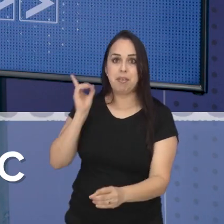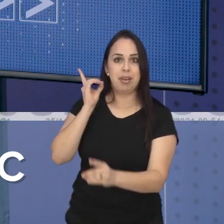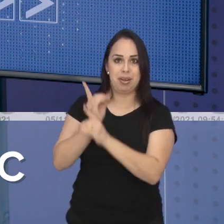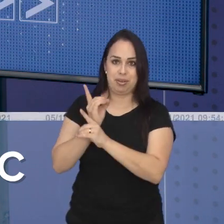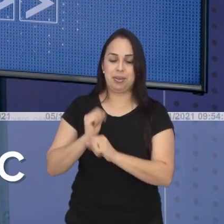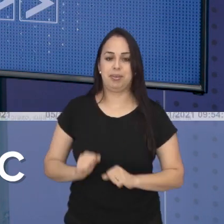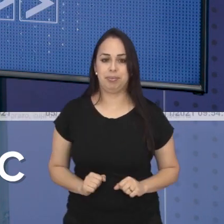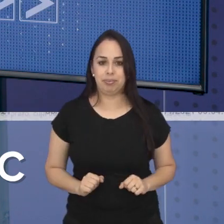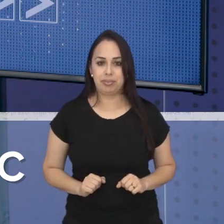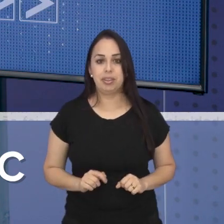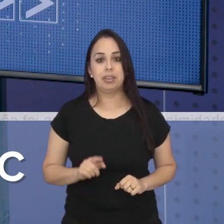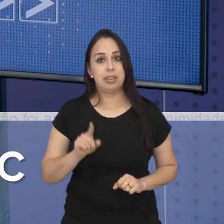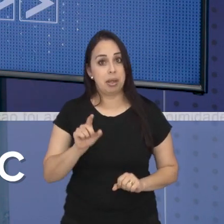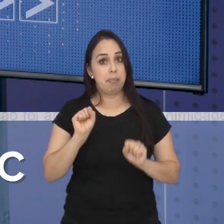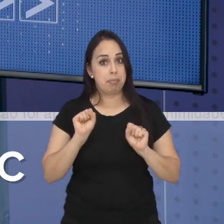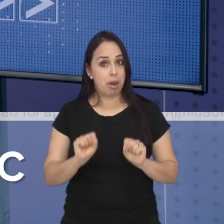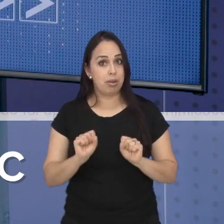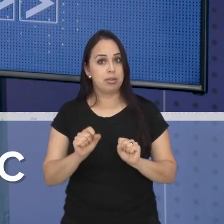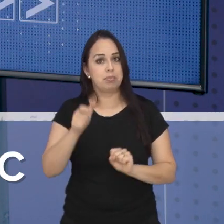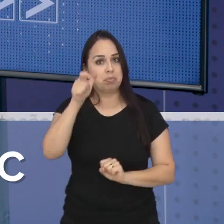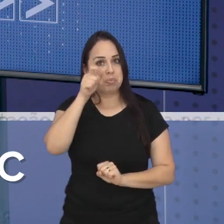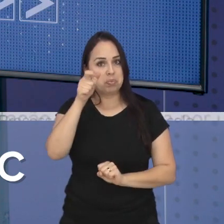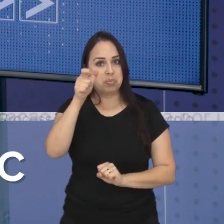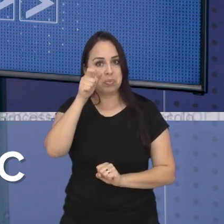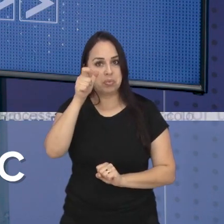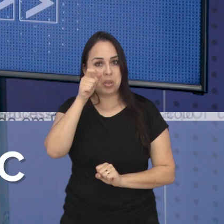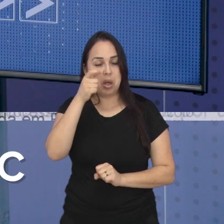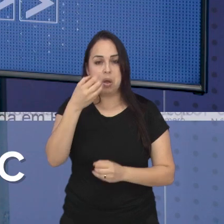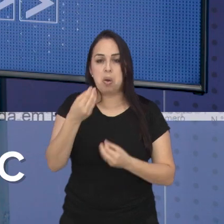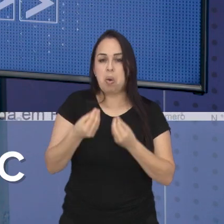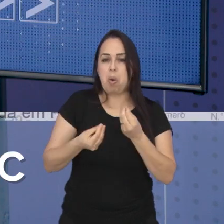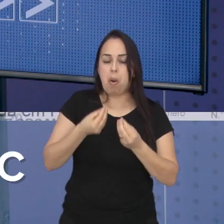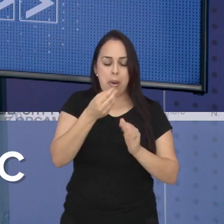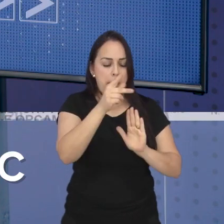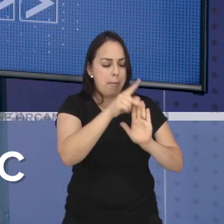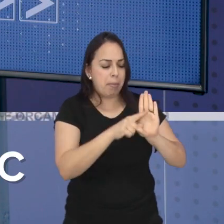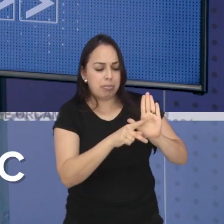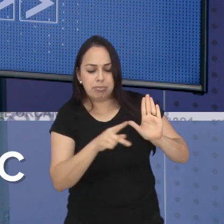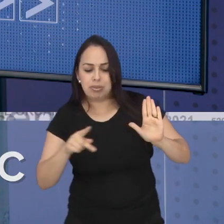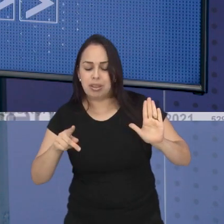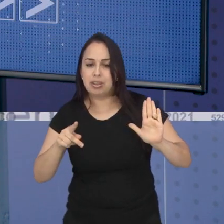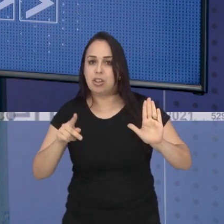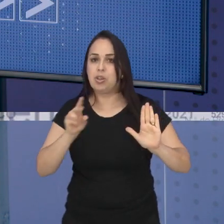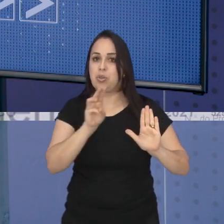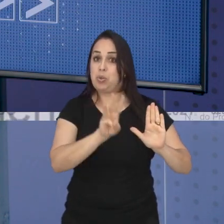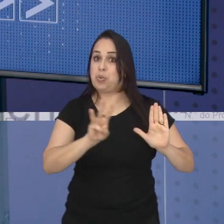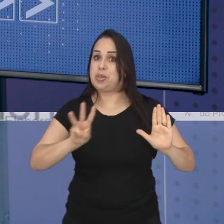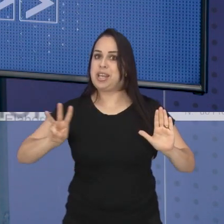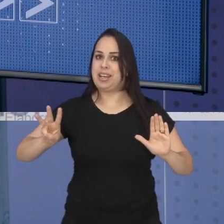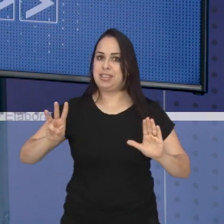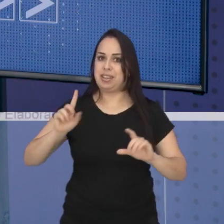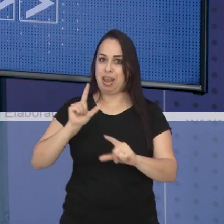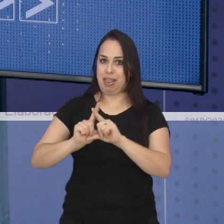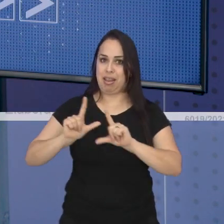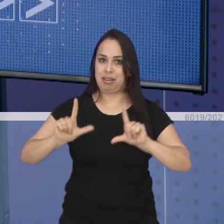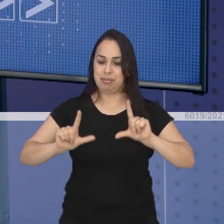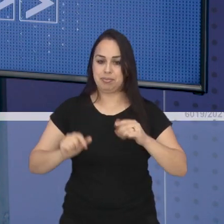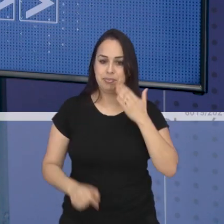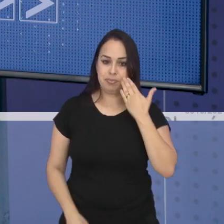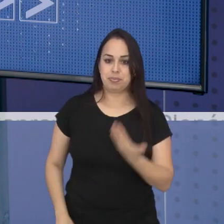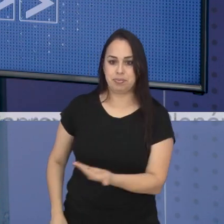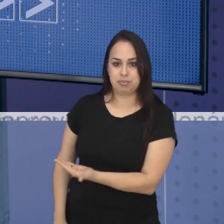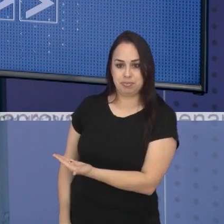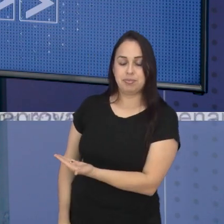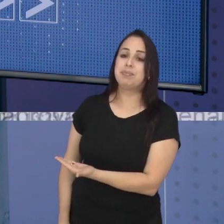que você já encontra o nosso canal. Você também pode acompanhar o desenrolar dessas propostas pelo site da Câmara Municipal.